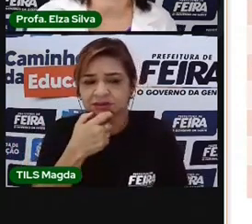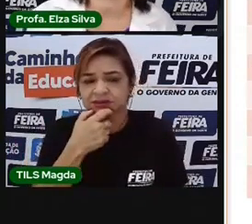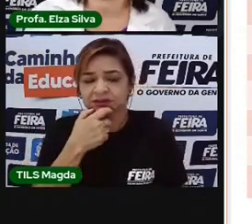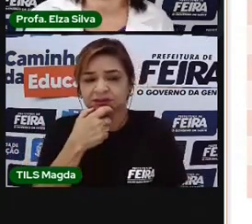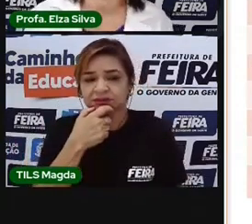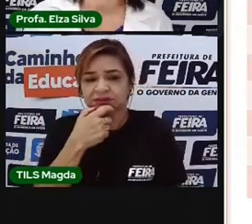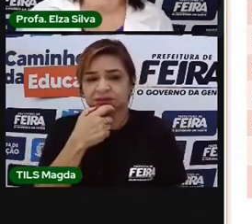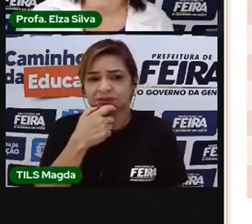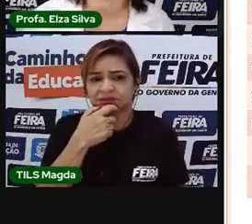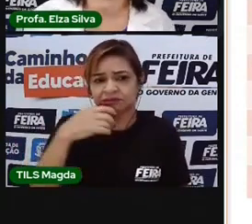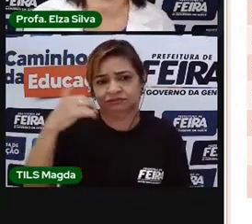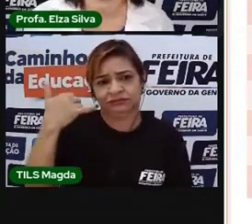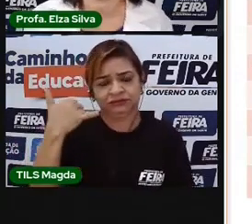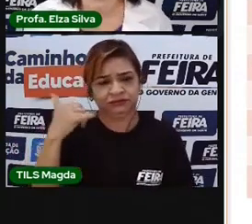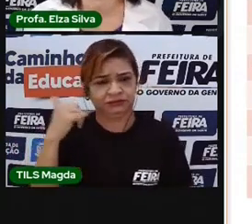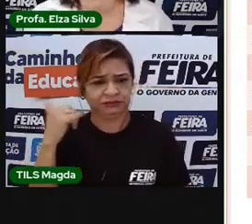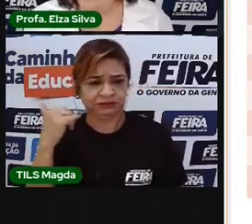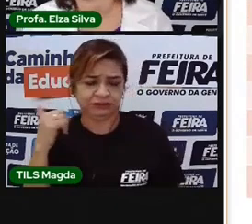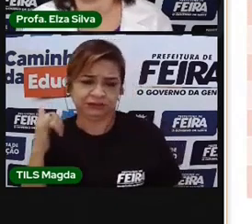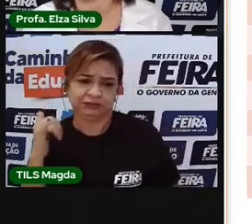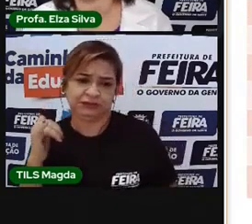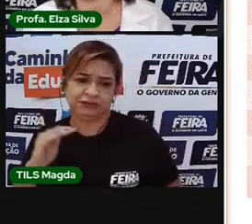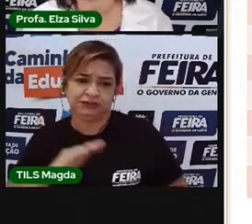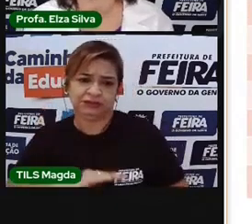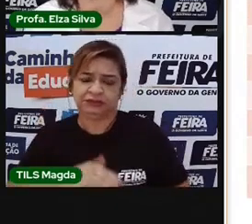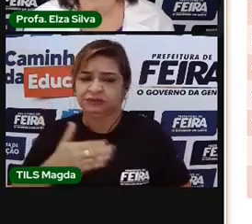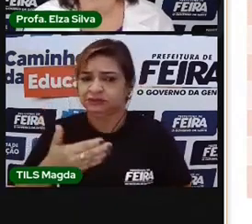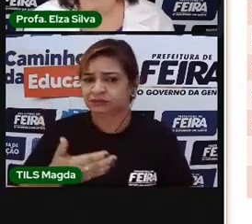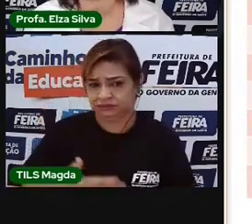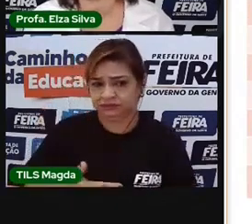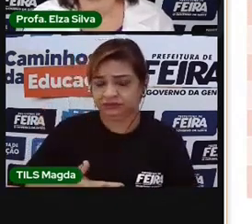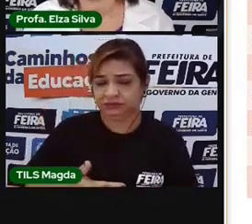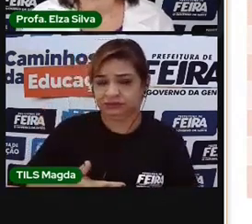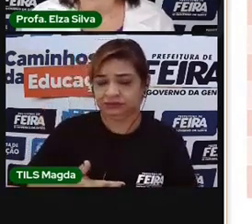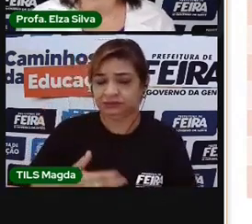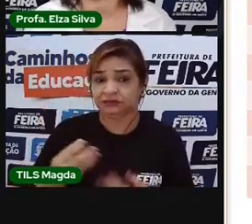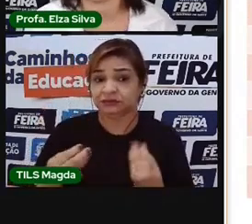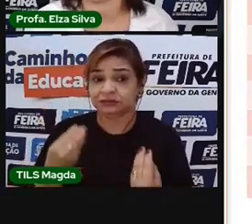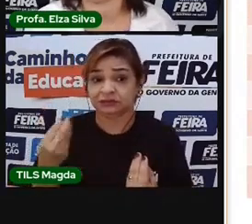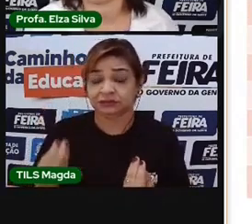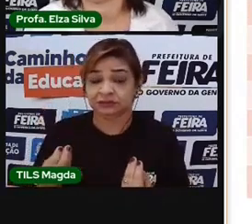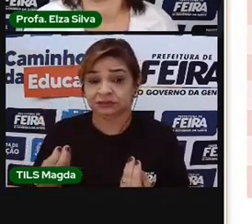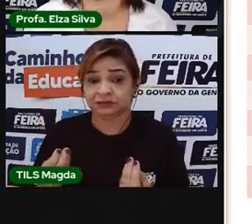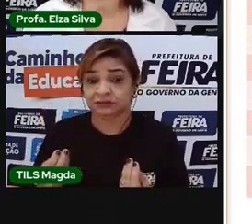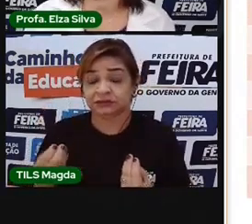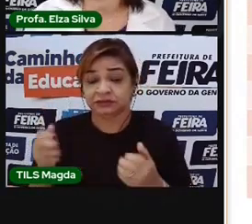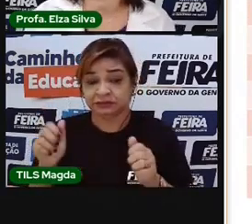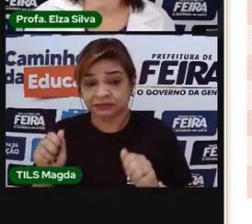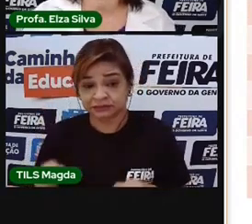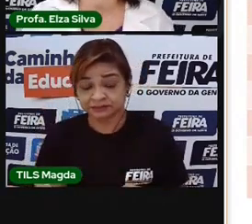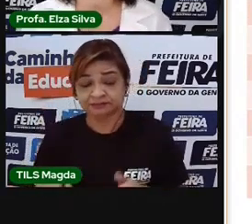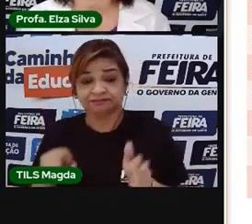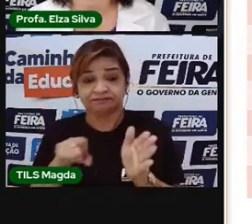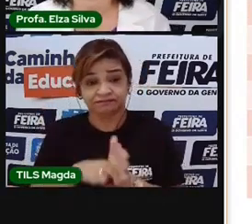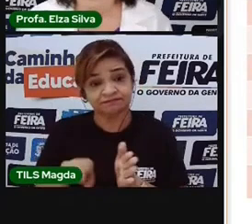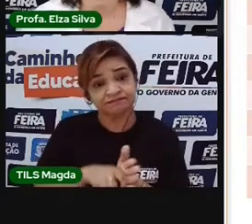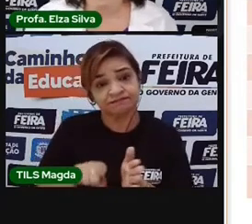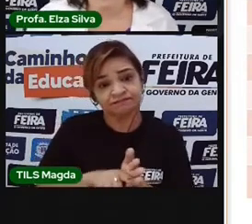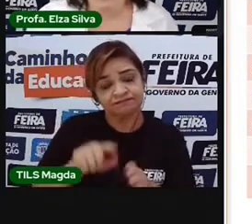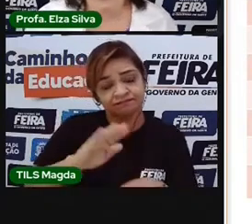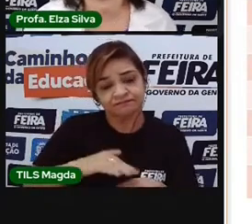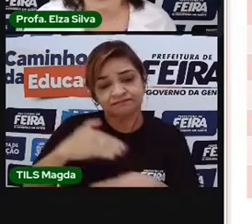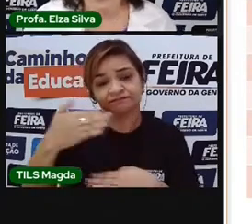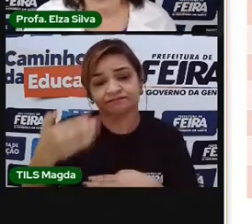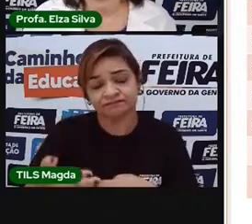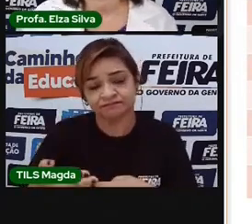seja no celular, no computador, no tablet. Então, você pode fazer uma pesquisa e acrescentar